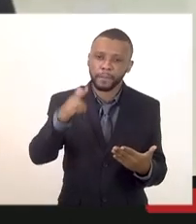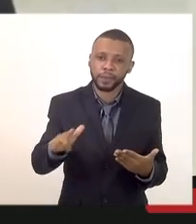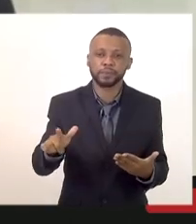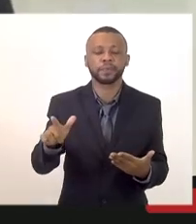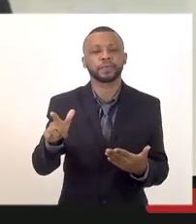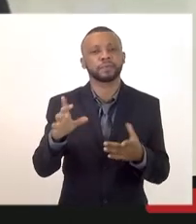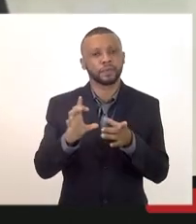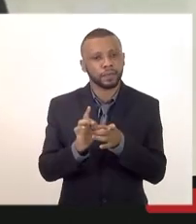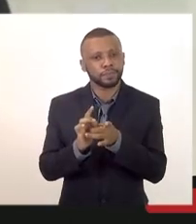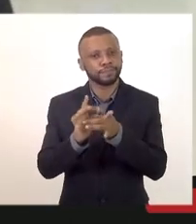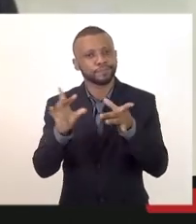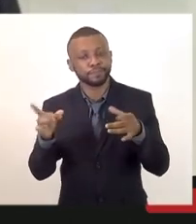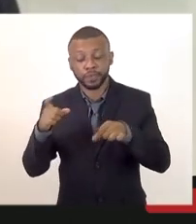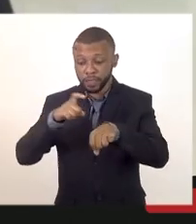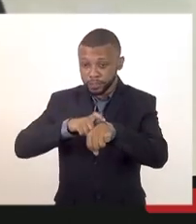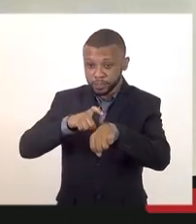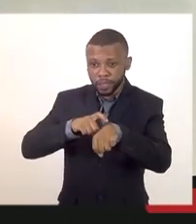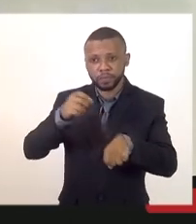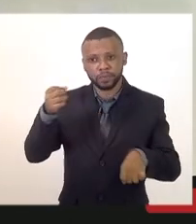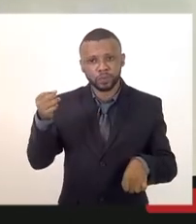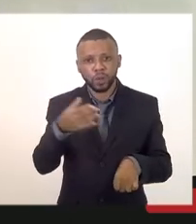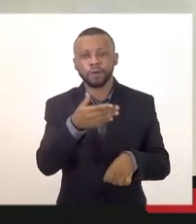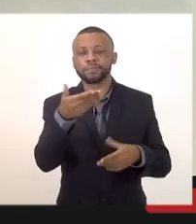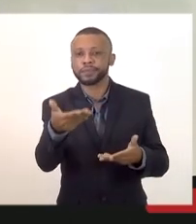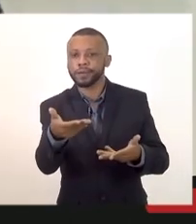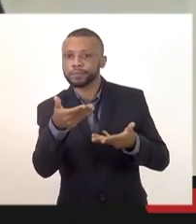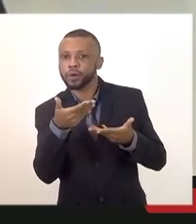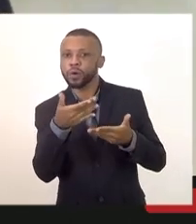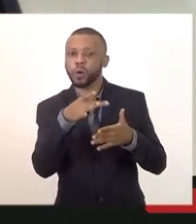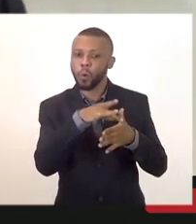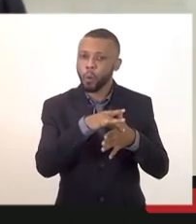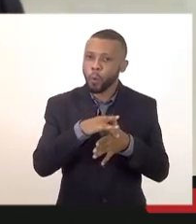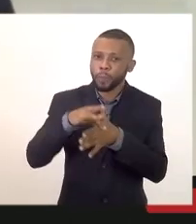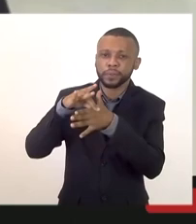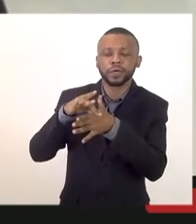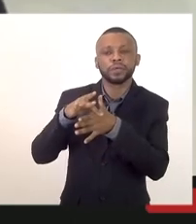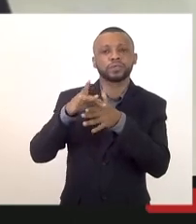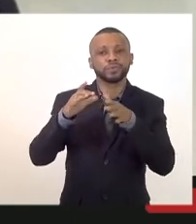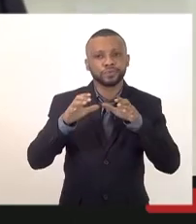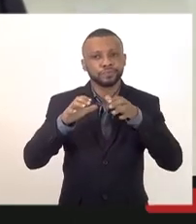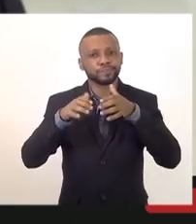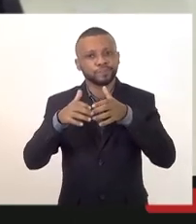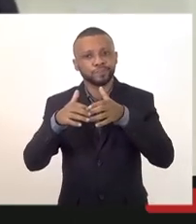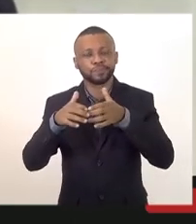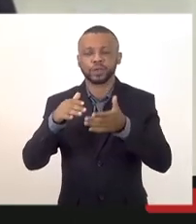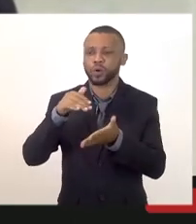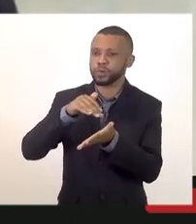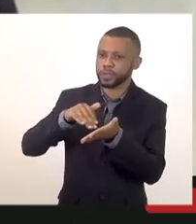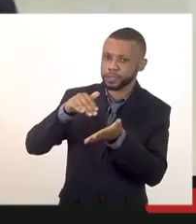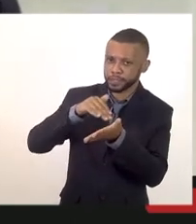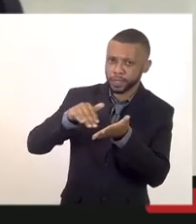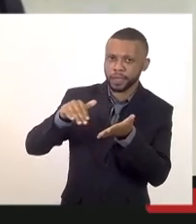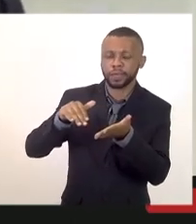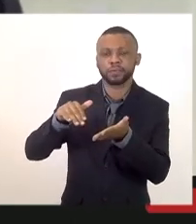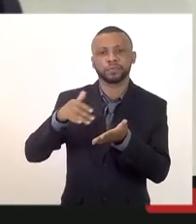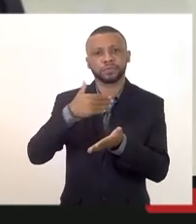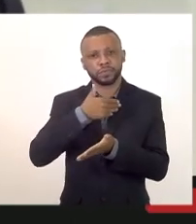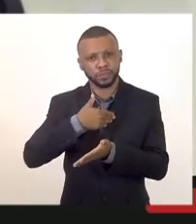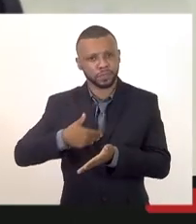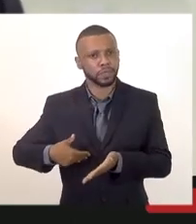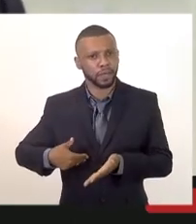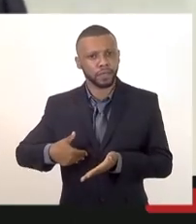disponibilidade de fato inédita de um comandante de tropa de um secretário de estado estar de forma amistosa respondendo